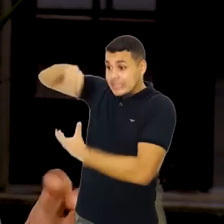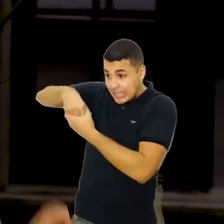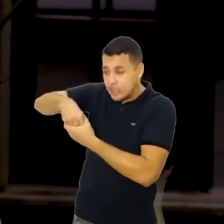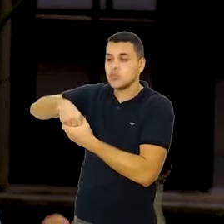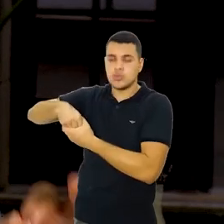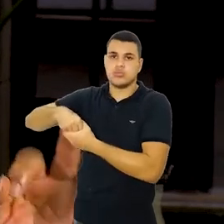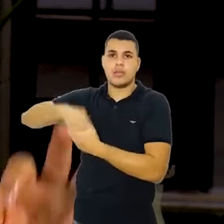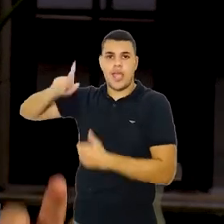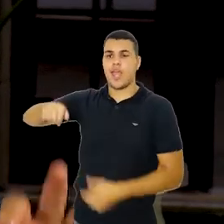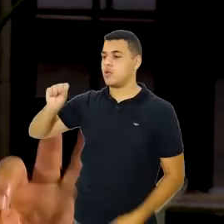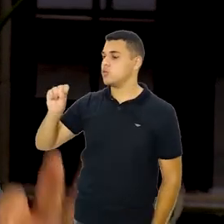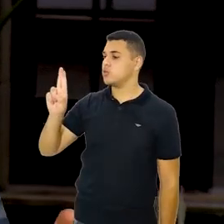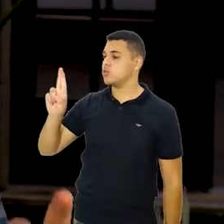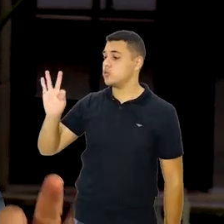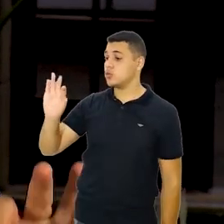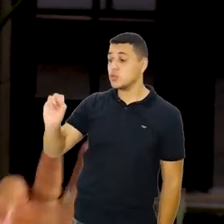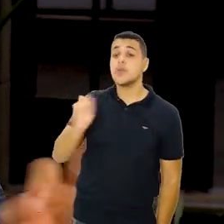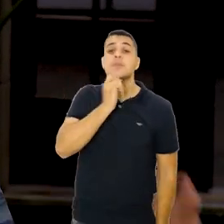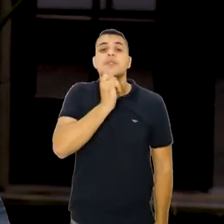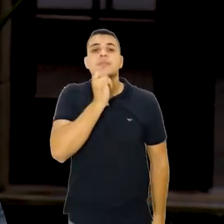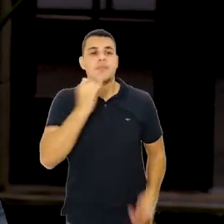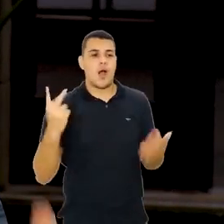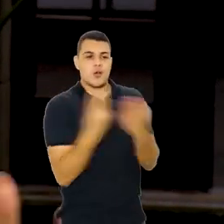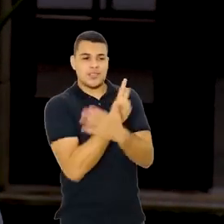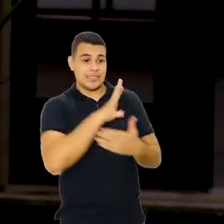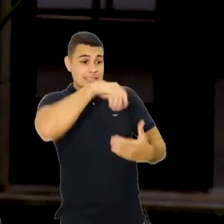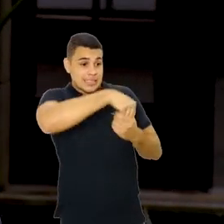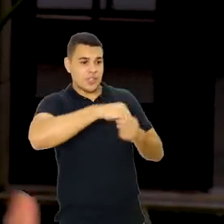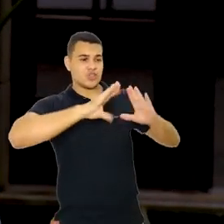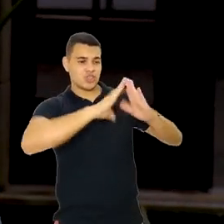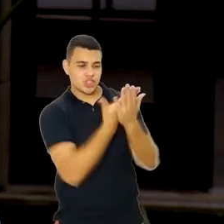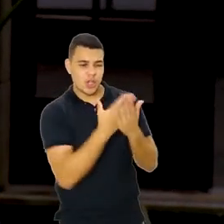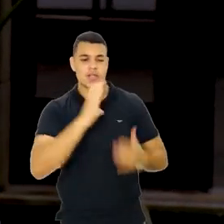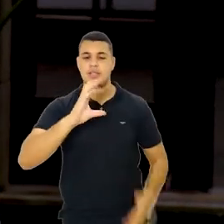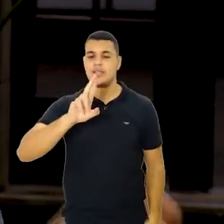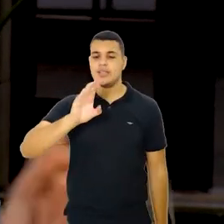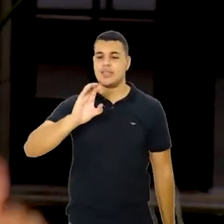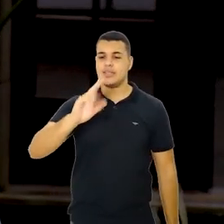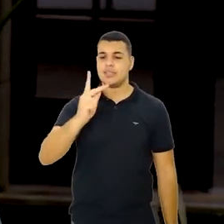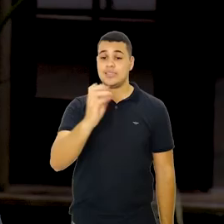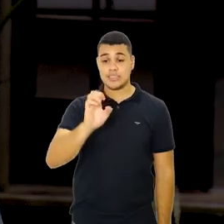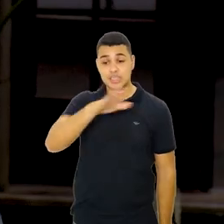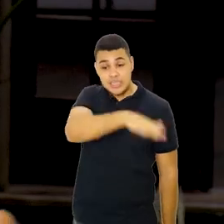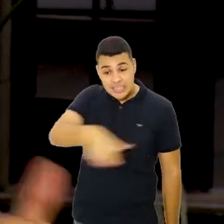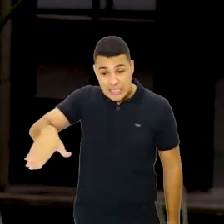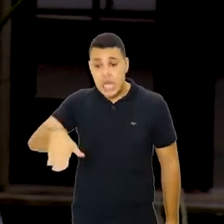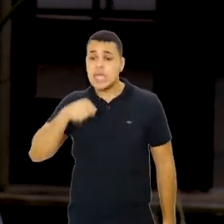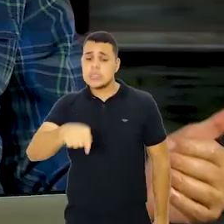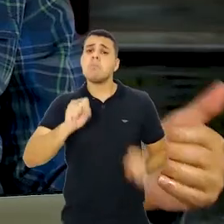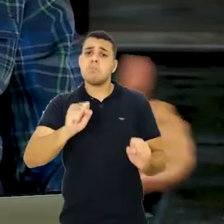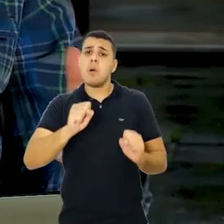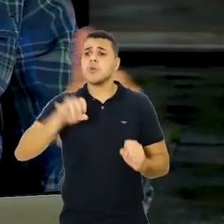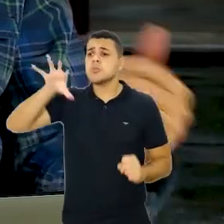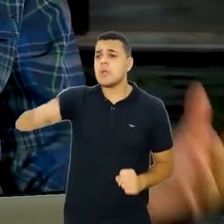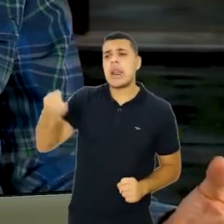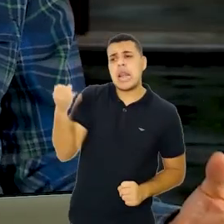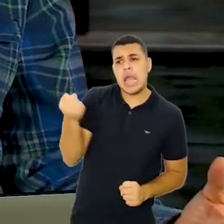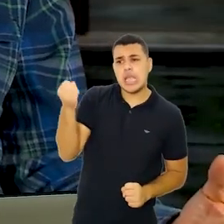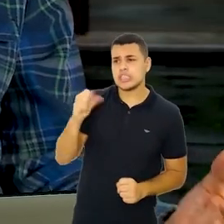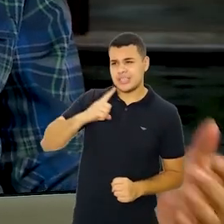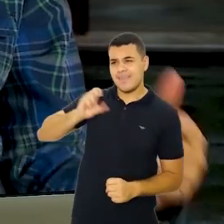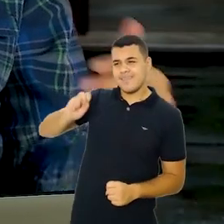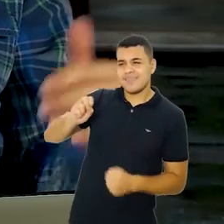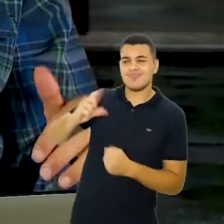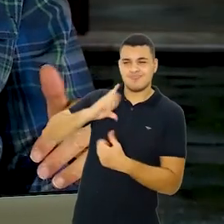é o quadro típico de um surto. Por exemplo, numa creche com uma mamadeira, com leite contaminado, e várias